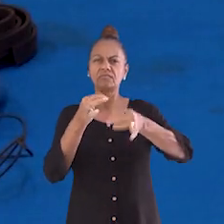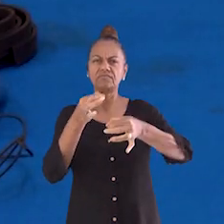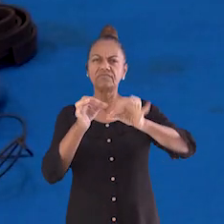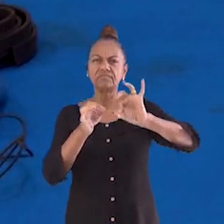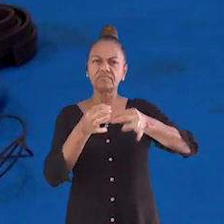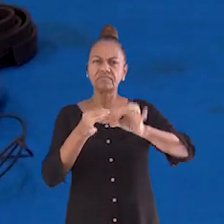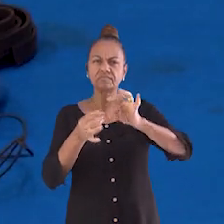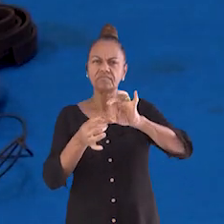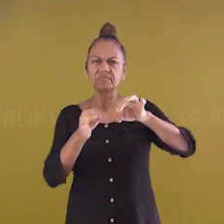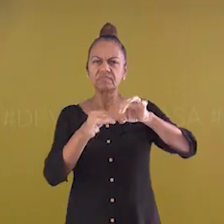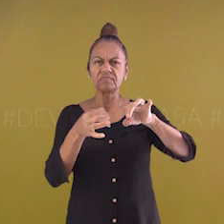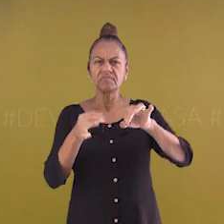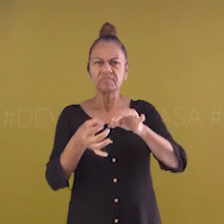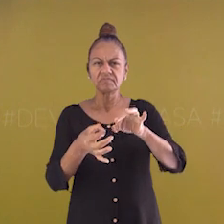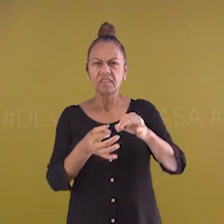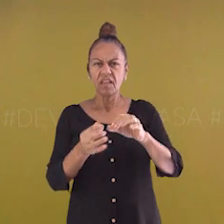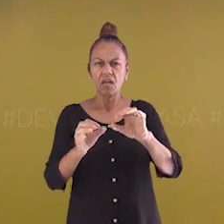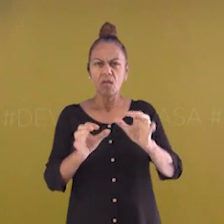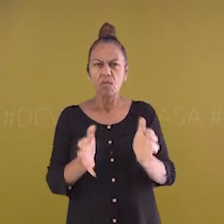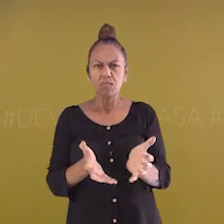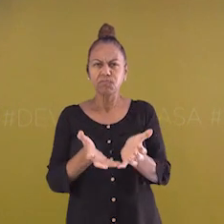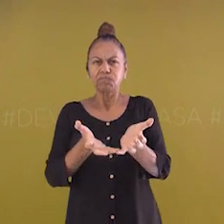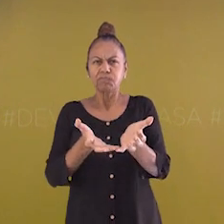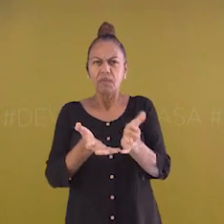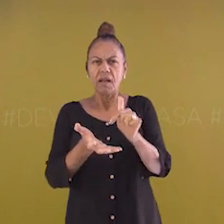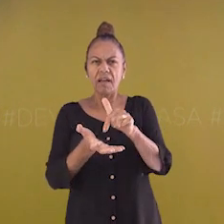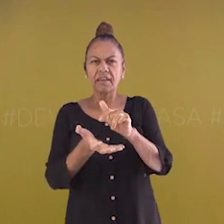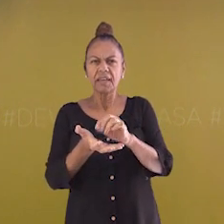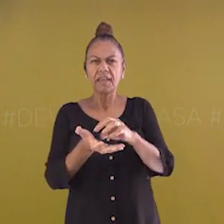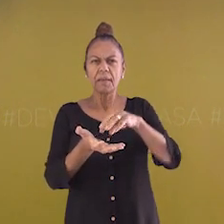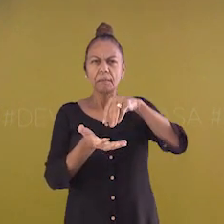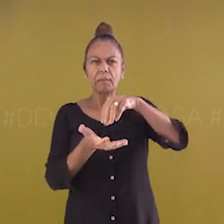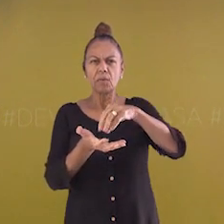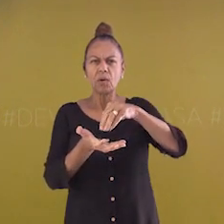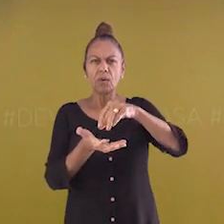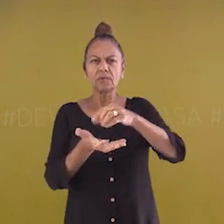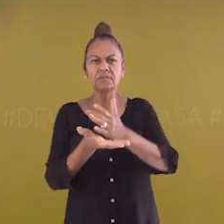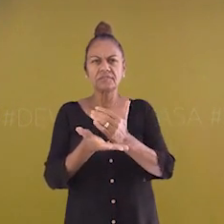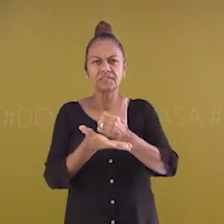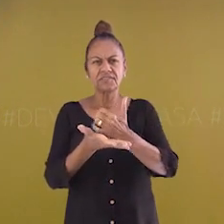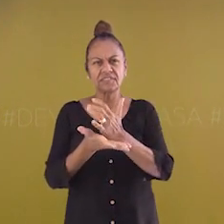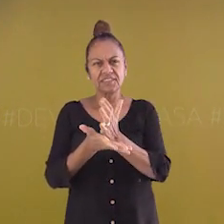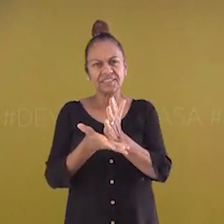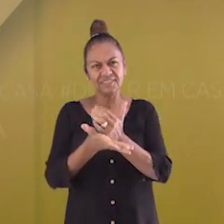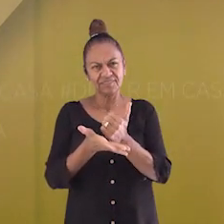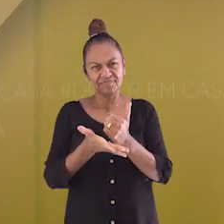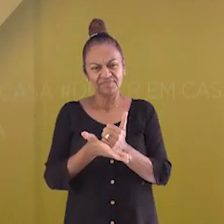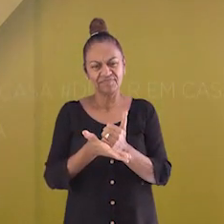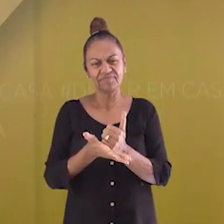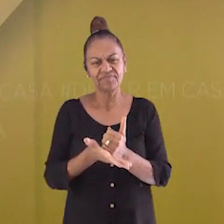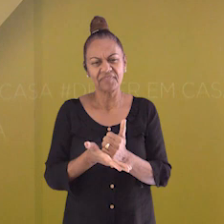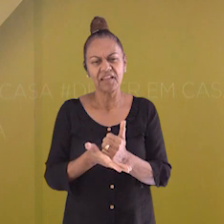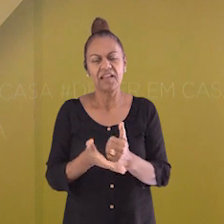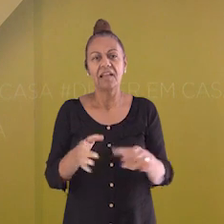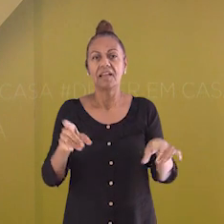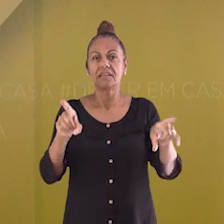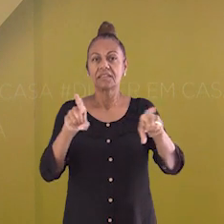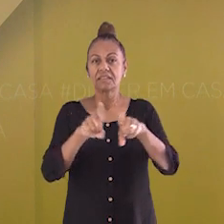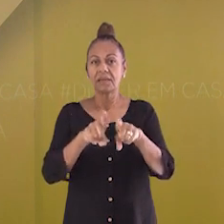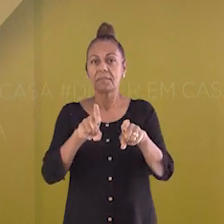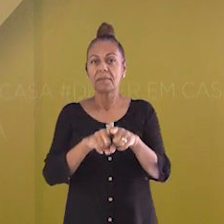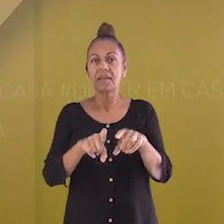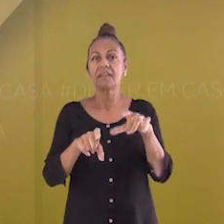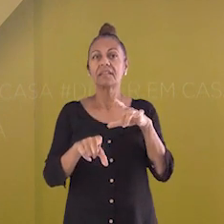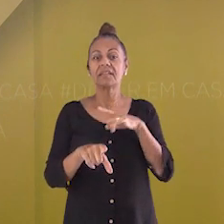obtenho pequenos pedaços de papel. Isso é divisibilidade. Existem também as